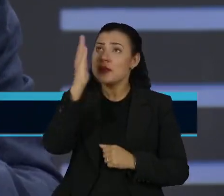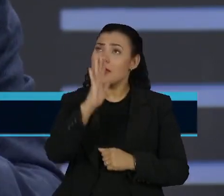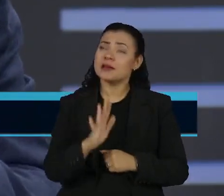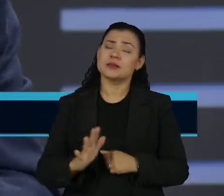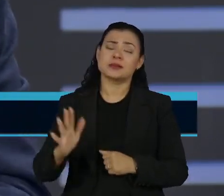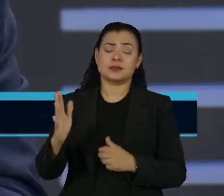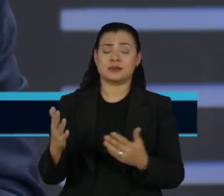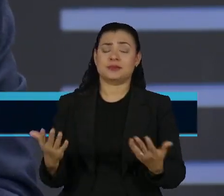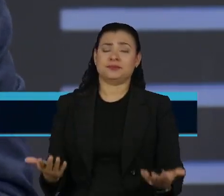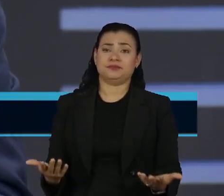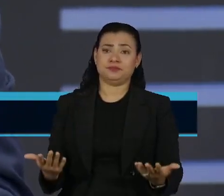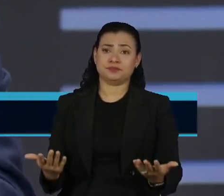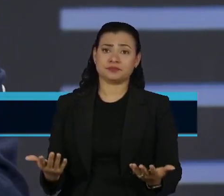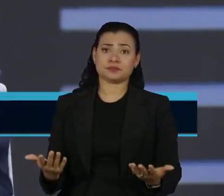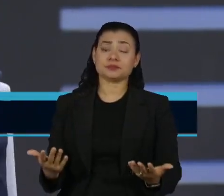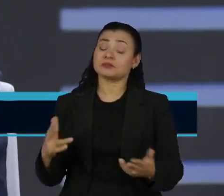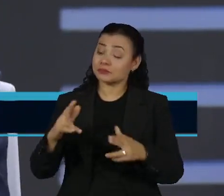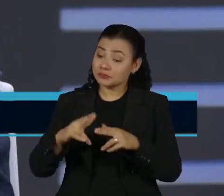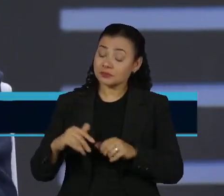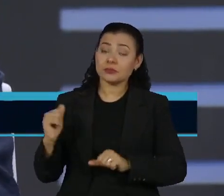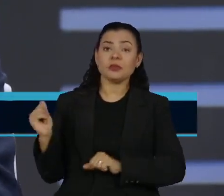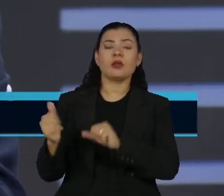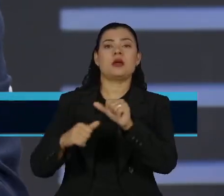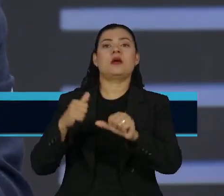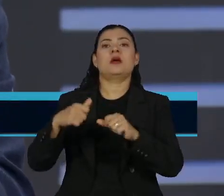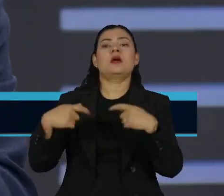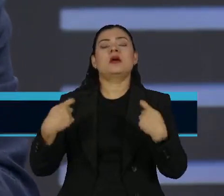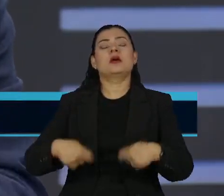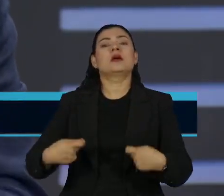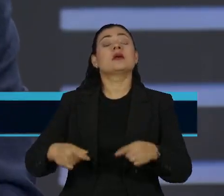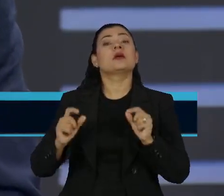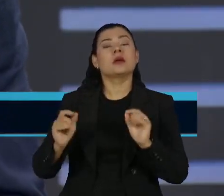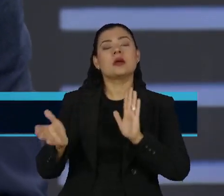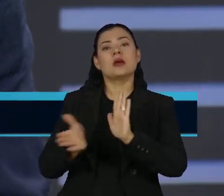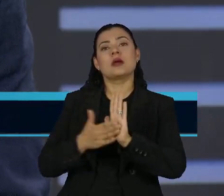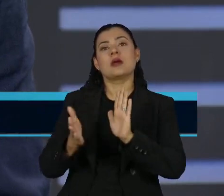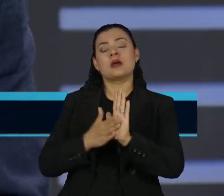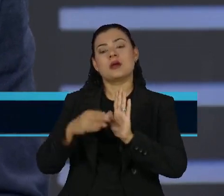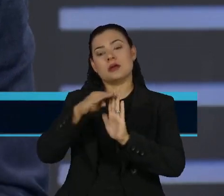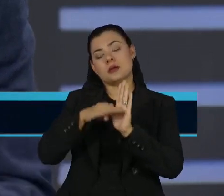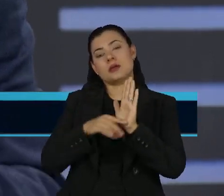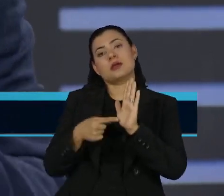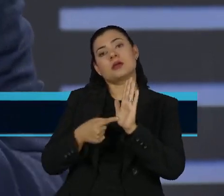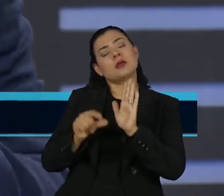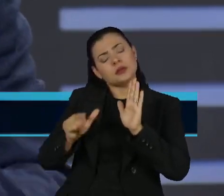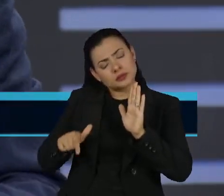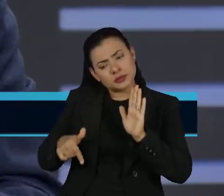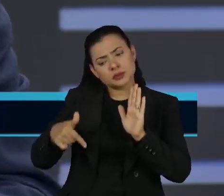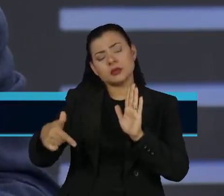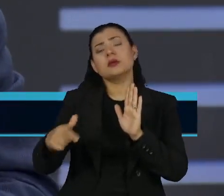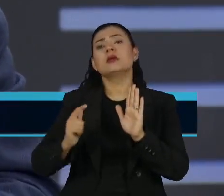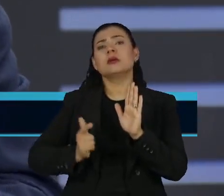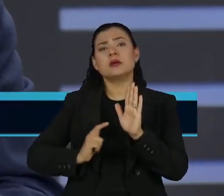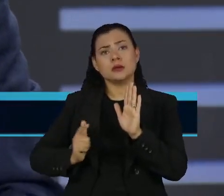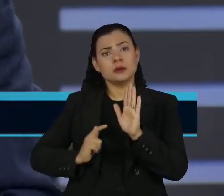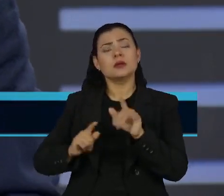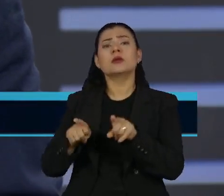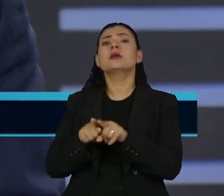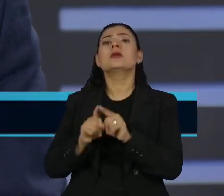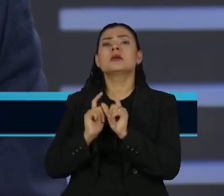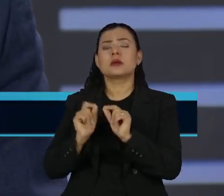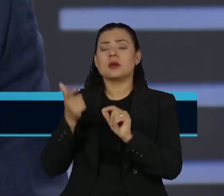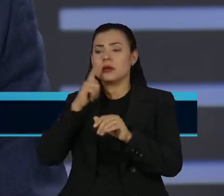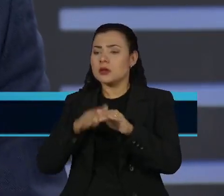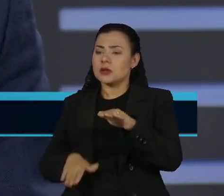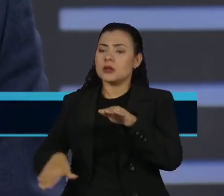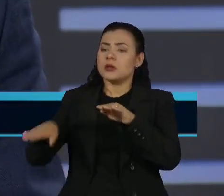reverter isso, você precisa, de fato, uma política sistemática que tenha recenseamento, que